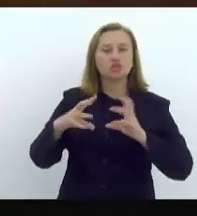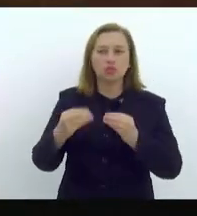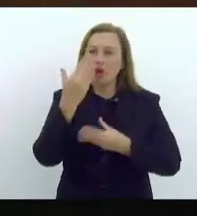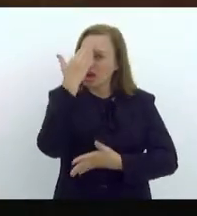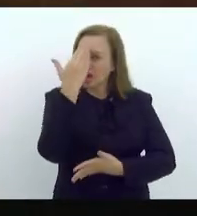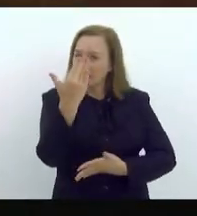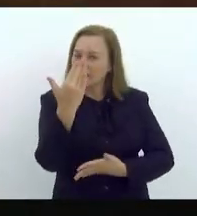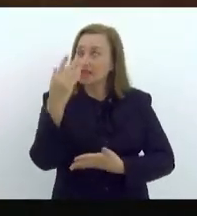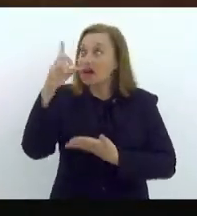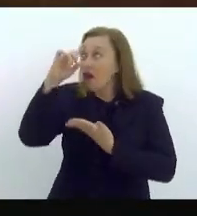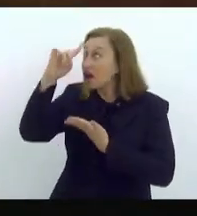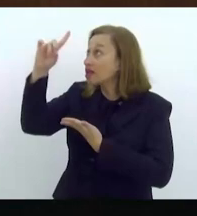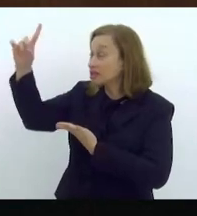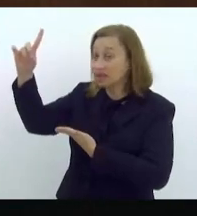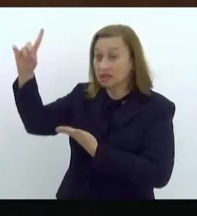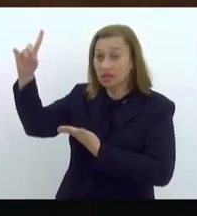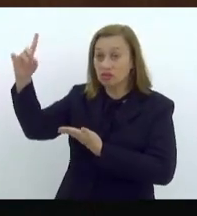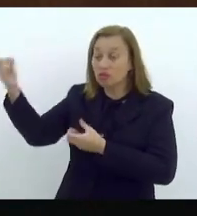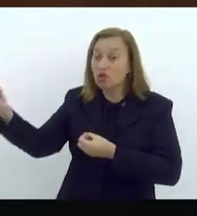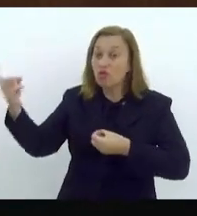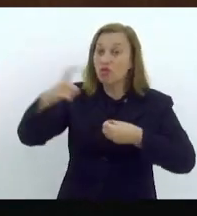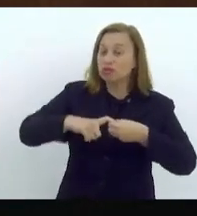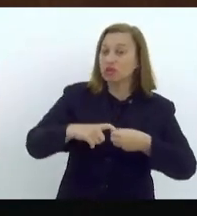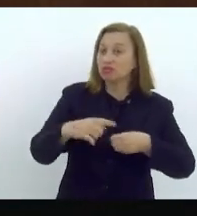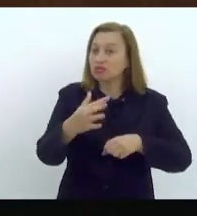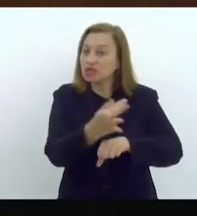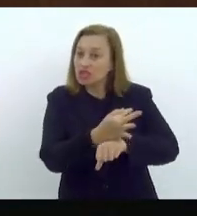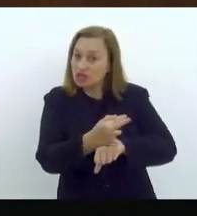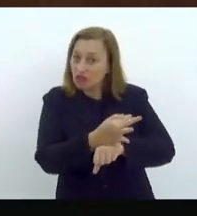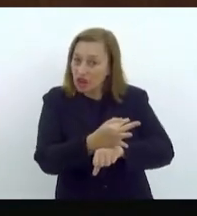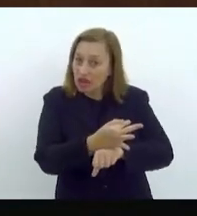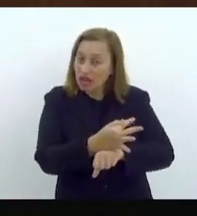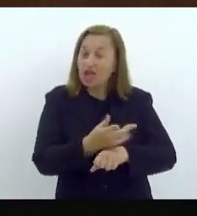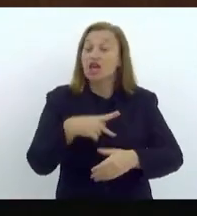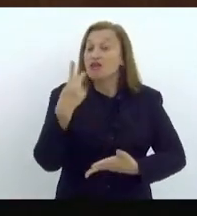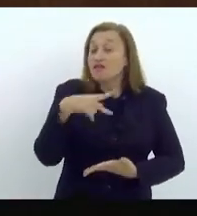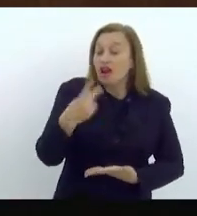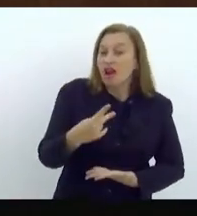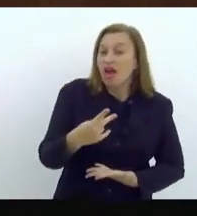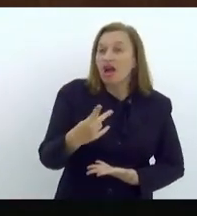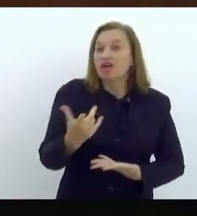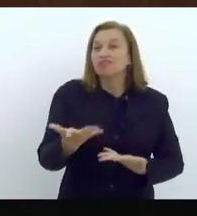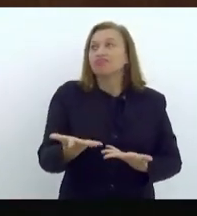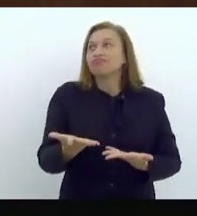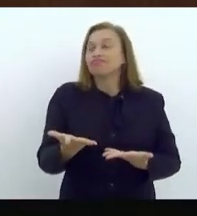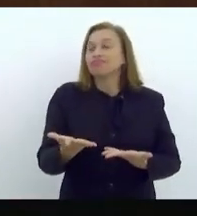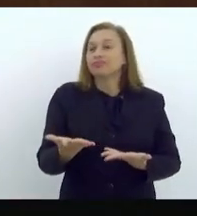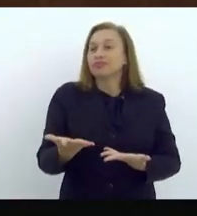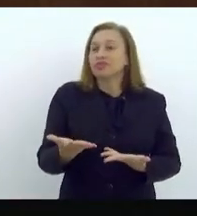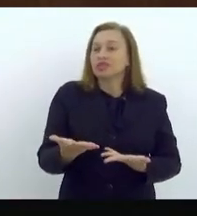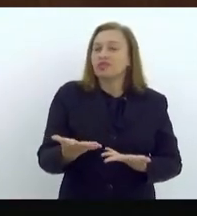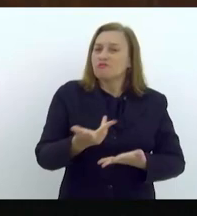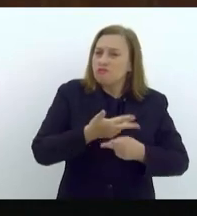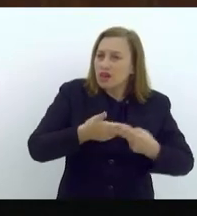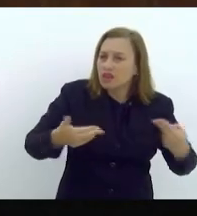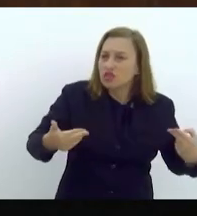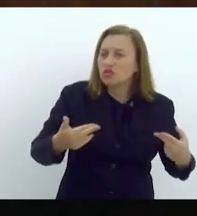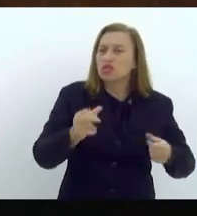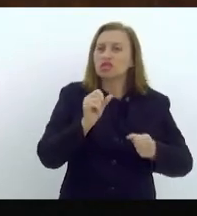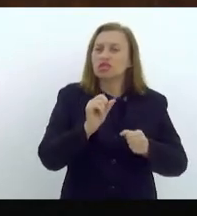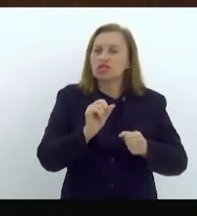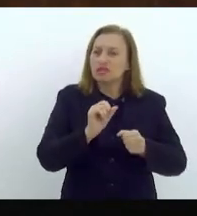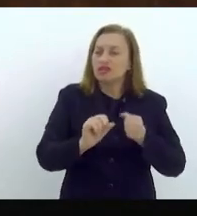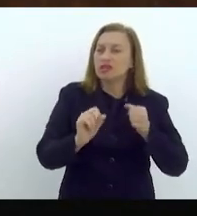agradecer a Deus por estarmos aqui voltando do recesso, dizer que temos muito ainda que fazer pelo nosso